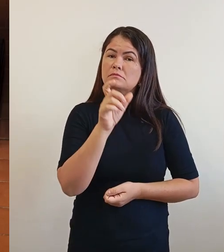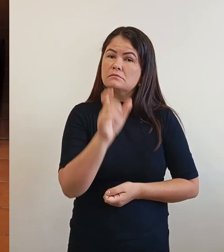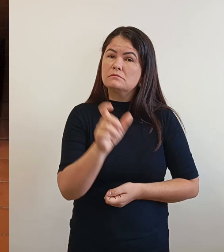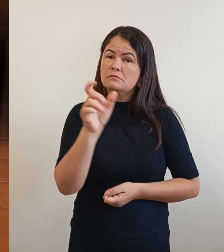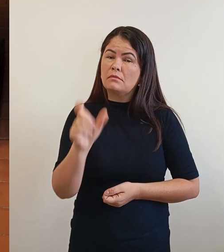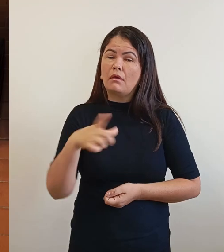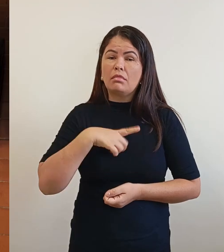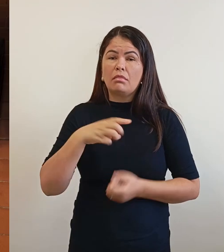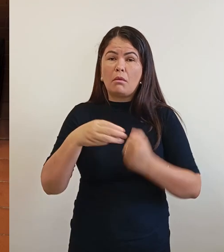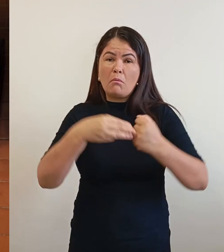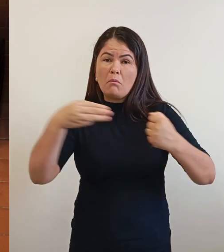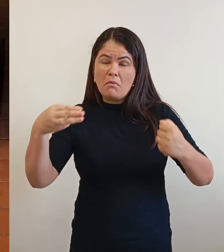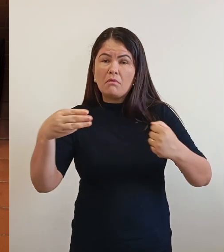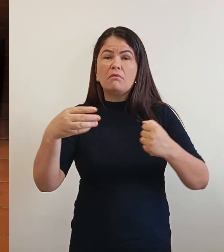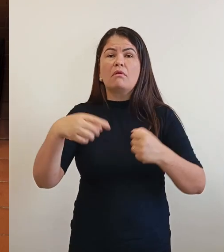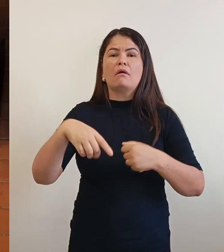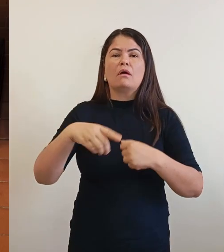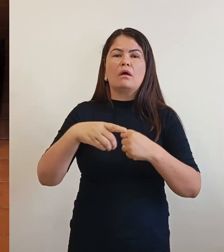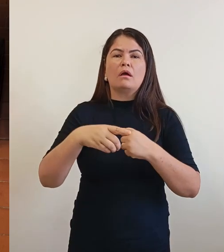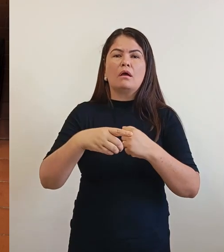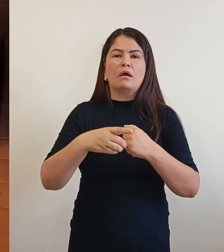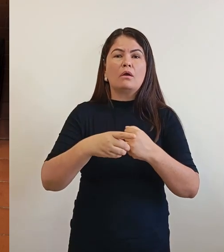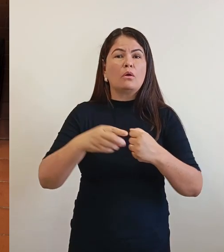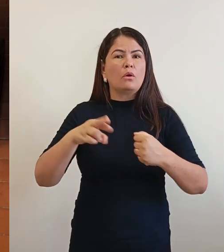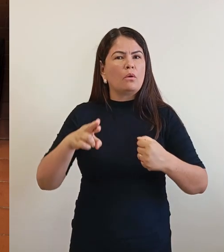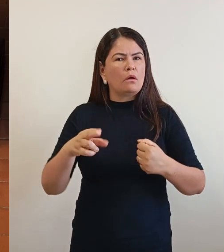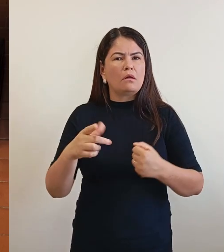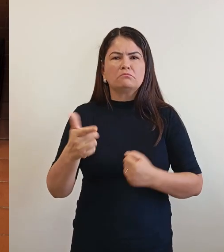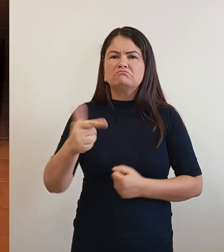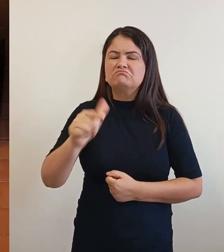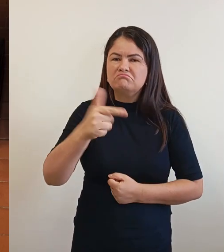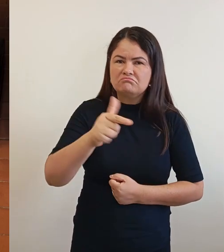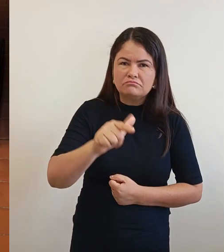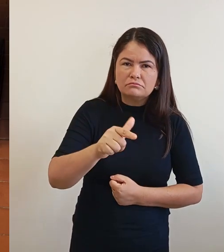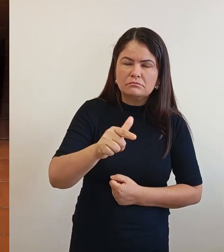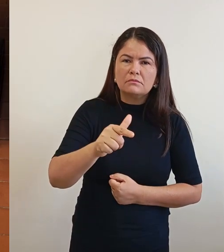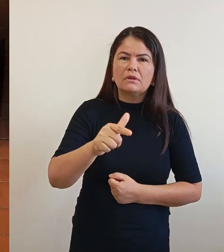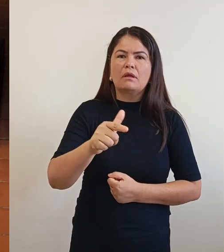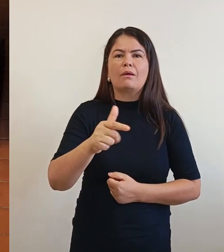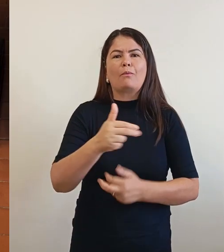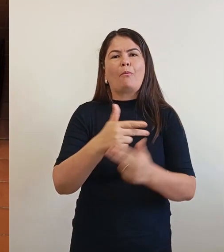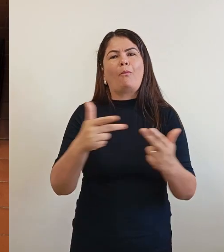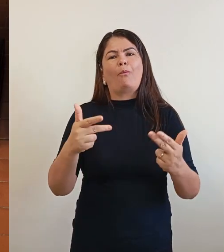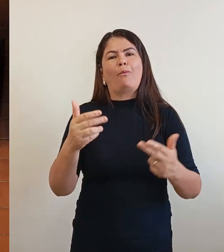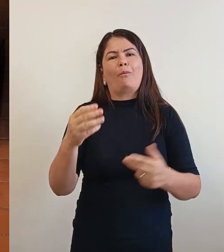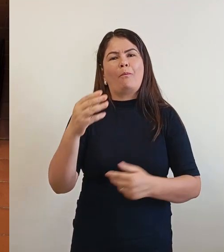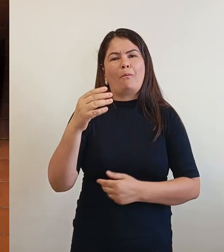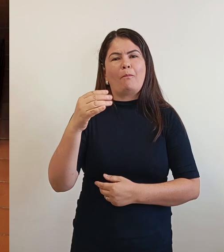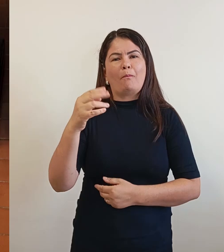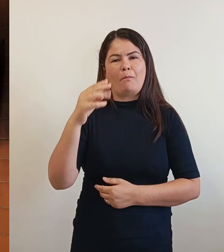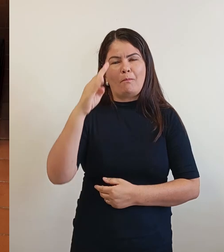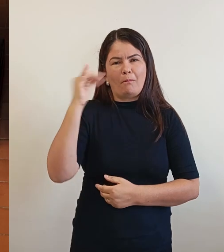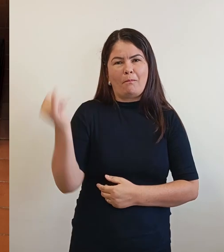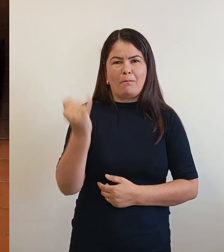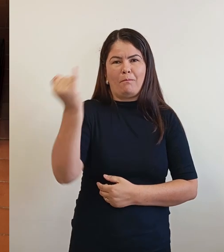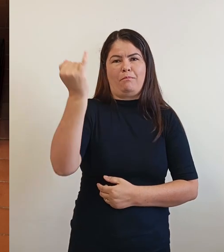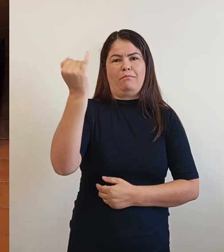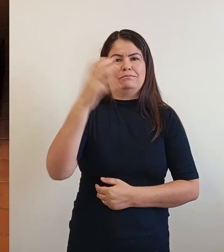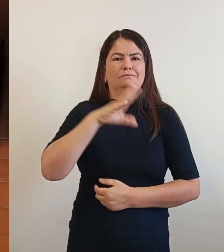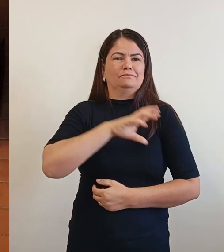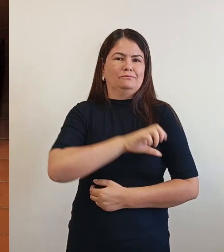coisa principal. Qual? O amor. O amor, o querer fazer